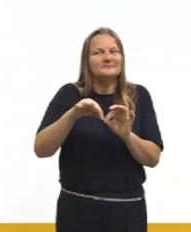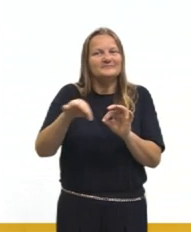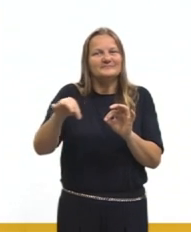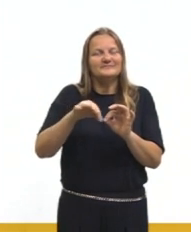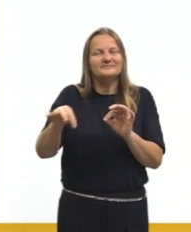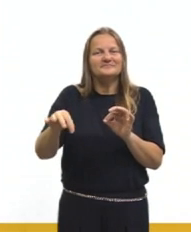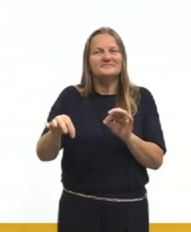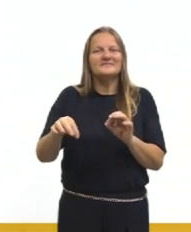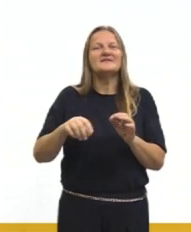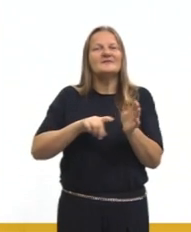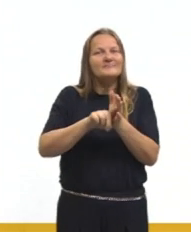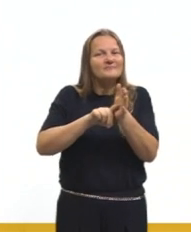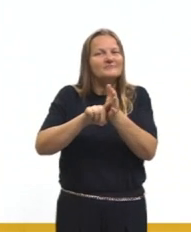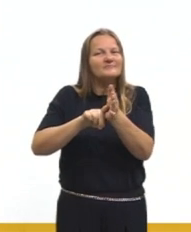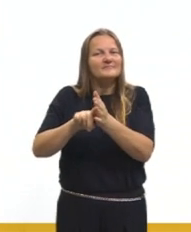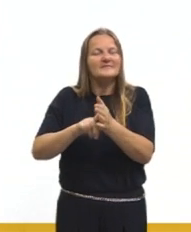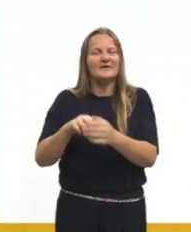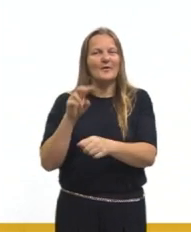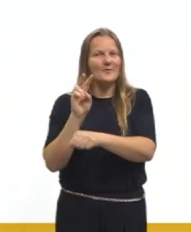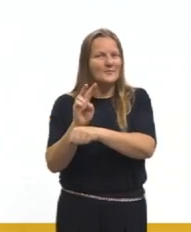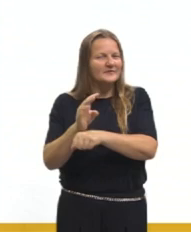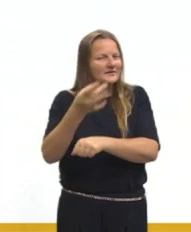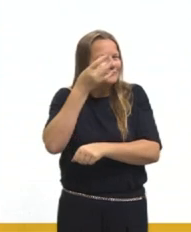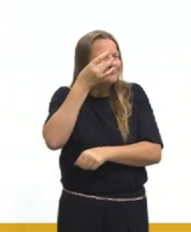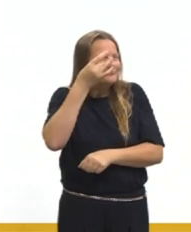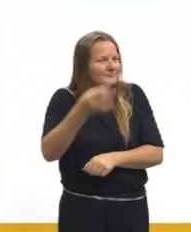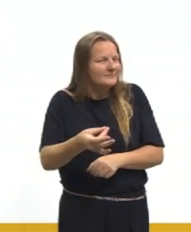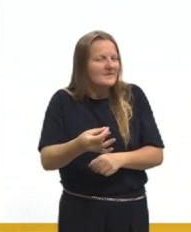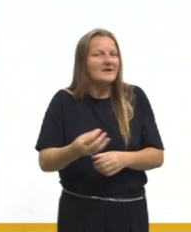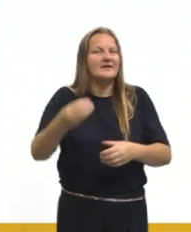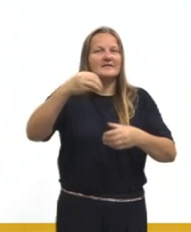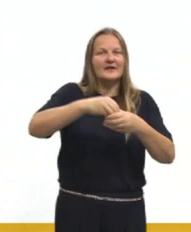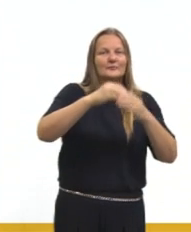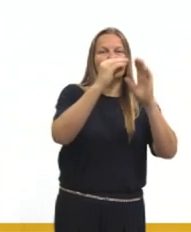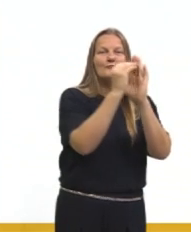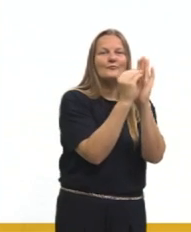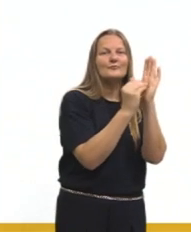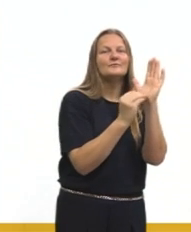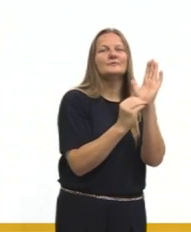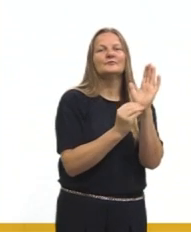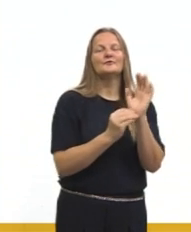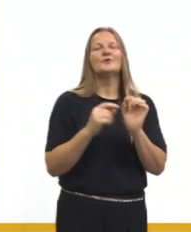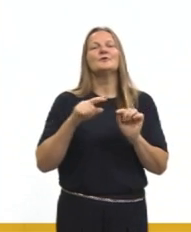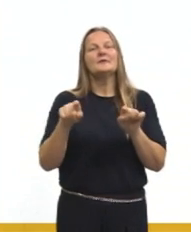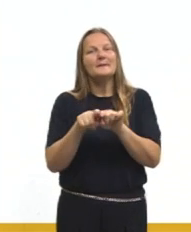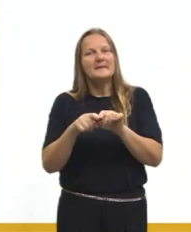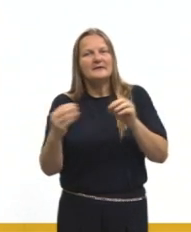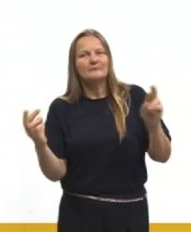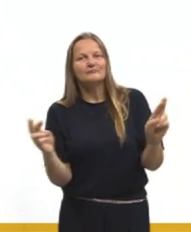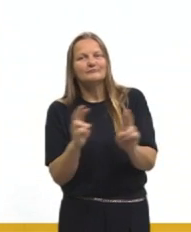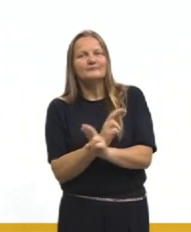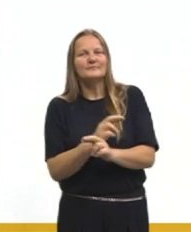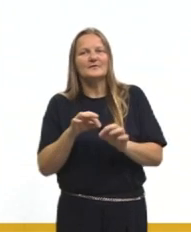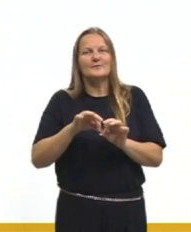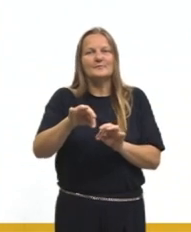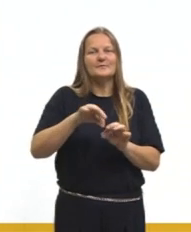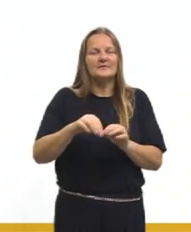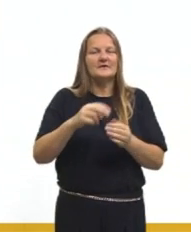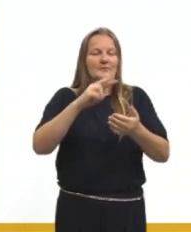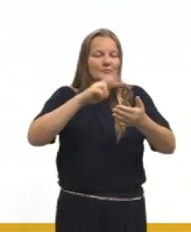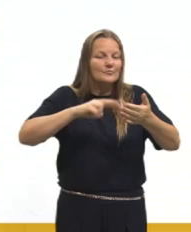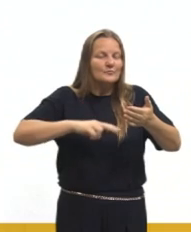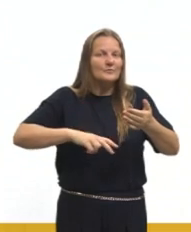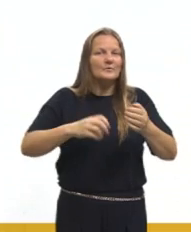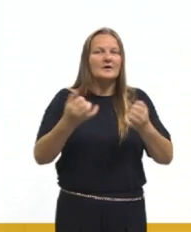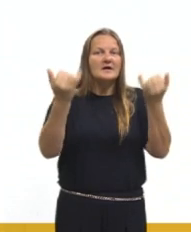Muitas questões traziam, então, dentro de outros conteúdos, as unidades de medida, interpretação